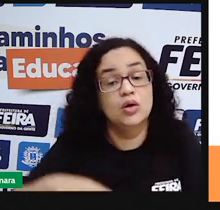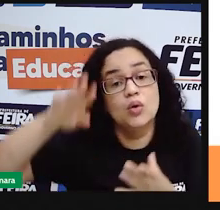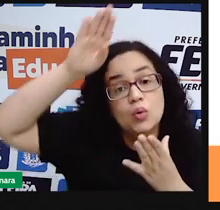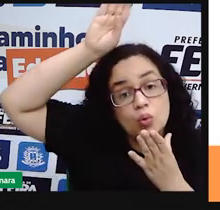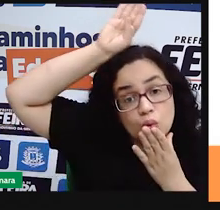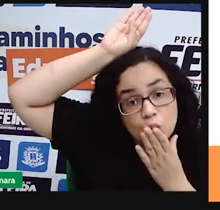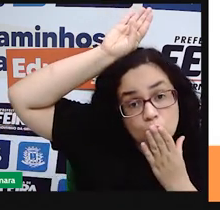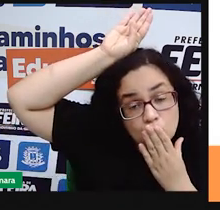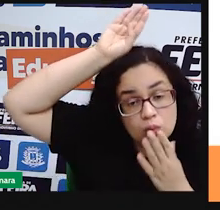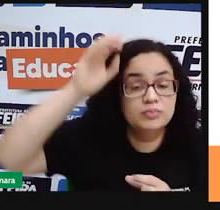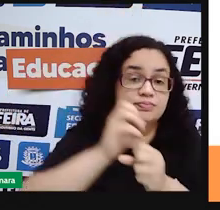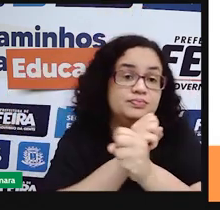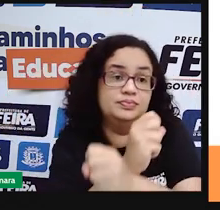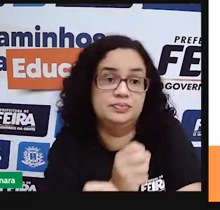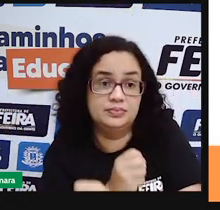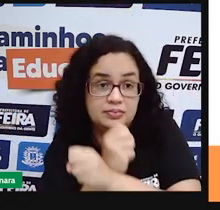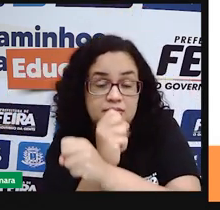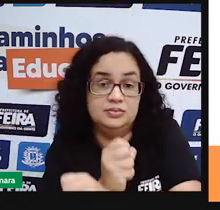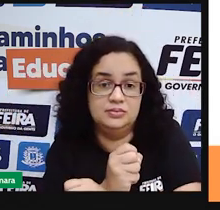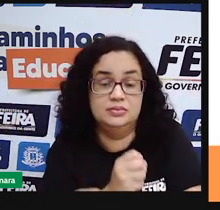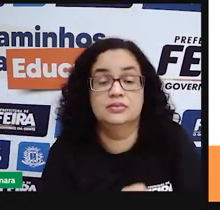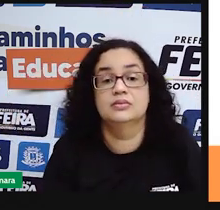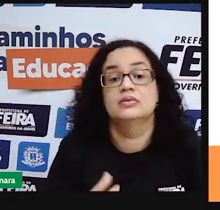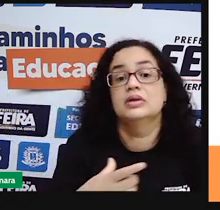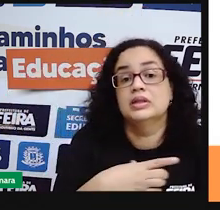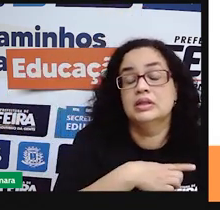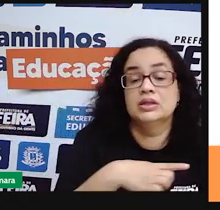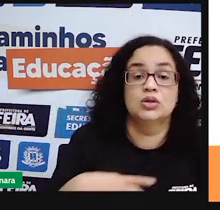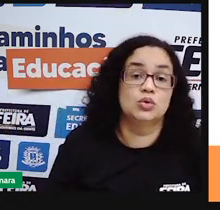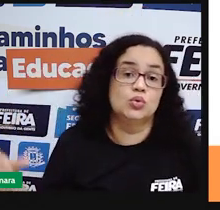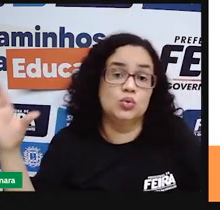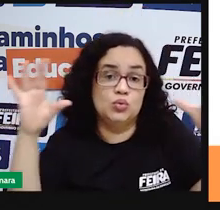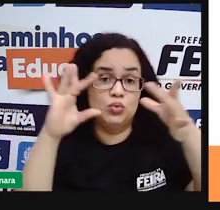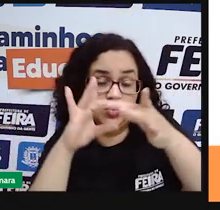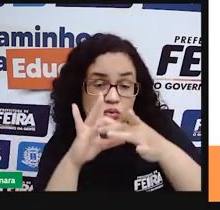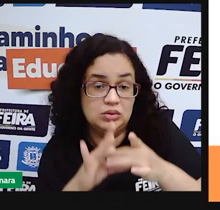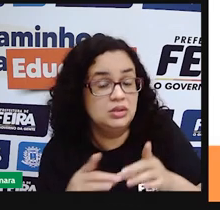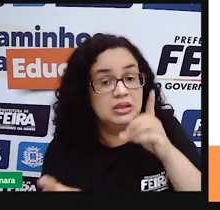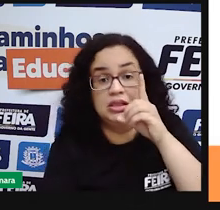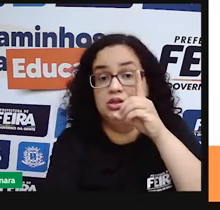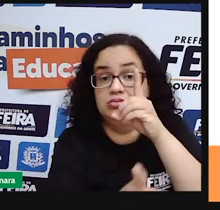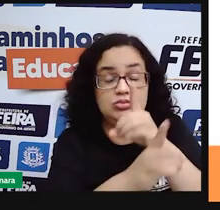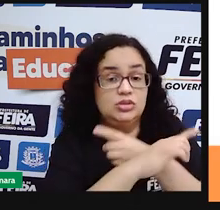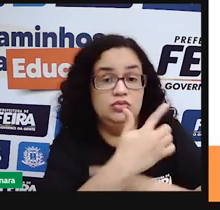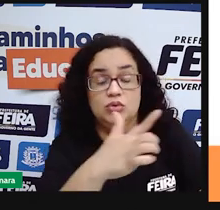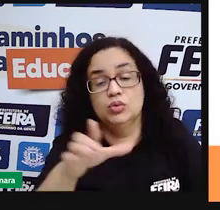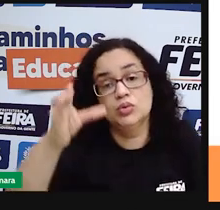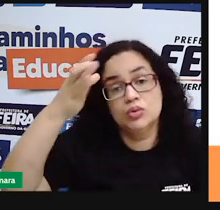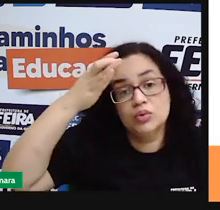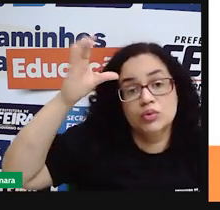exploração. Então, não houve um encontro de culturas, houve um desencontro cultural.